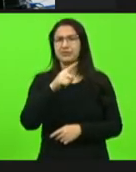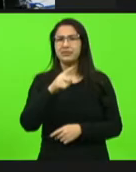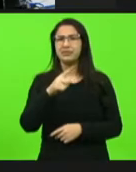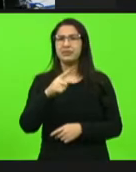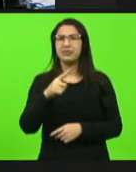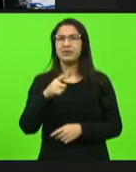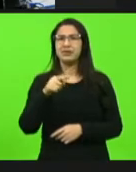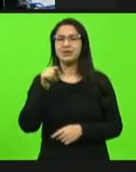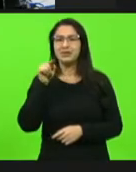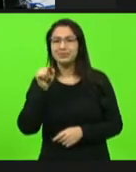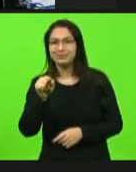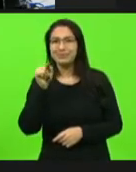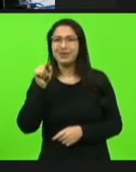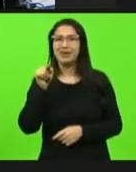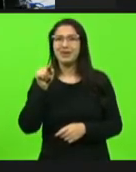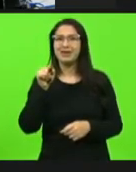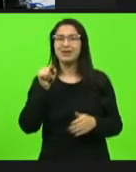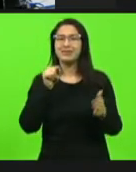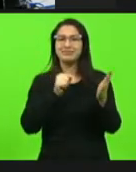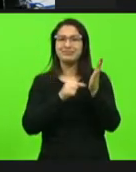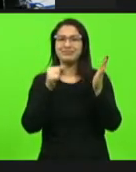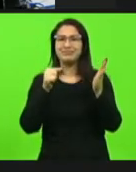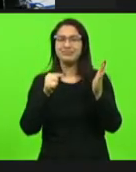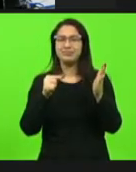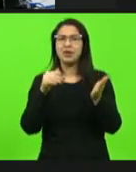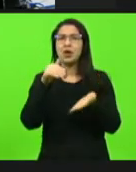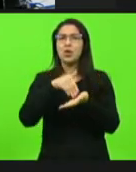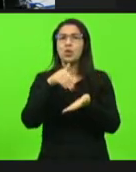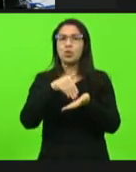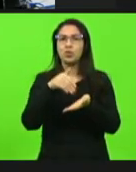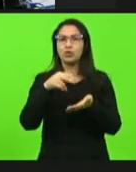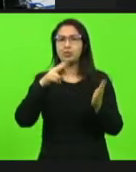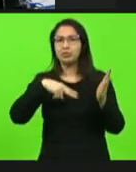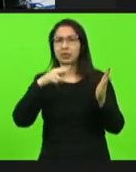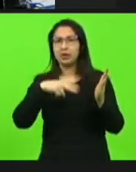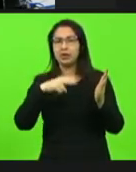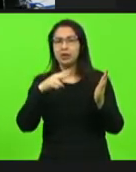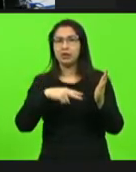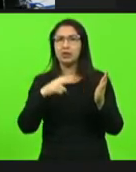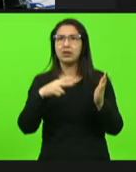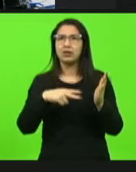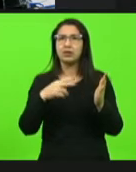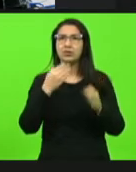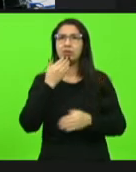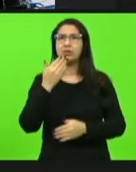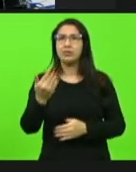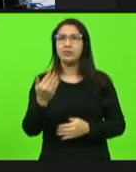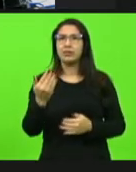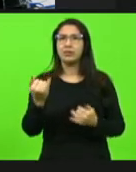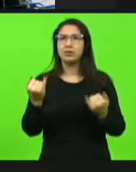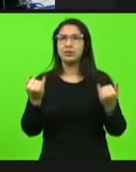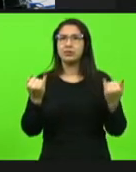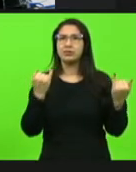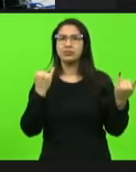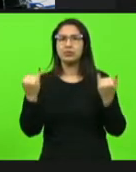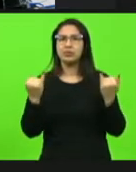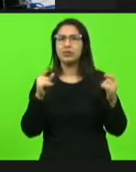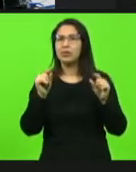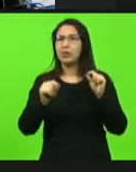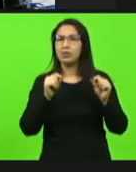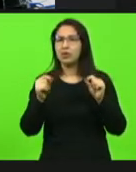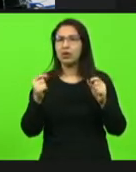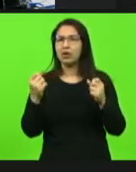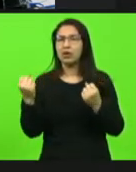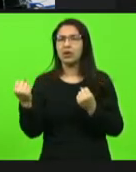microfone mesmo ali. Essa última, o senhor fez a leitura ali, era um pedido do que ali em relação ao uso excessivo da